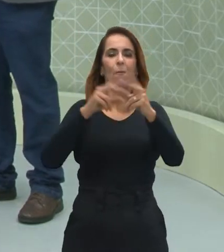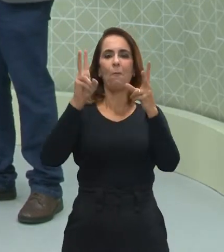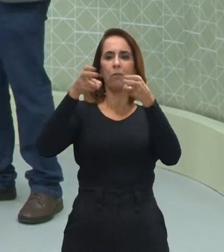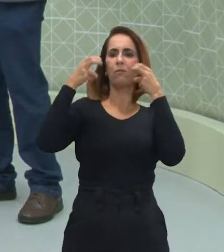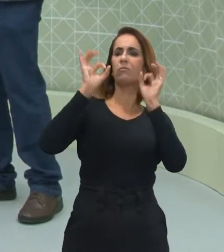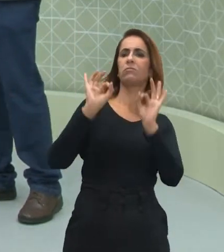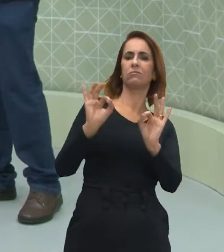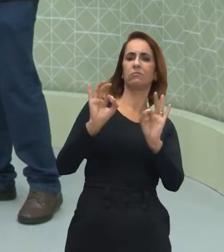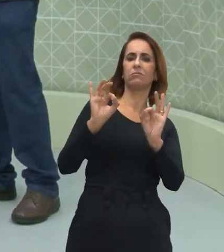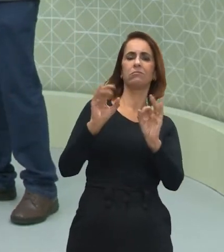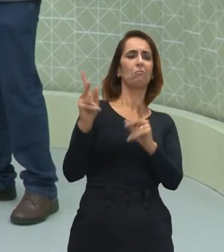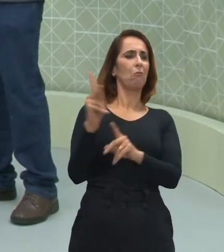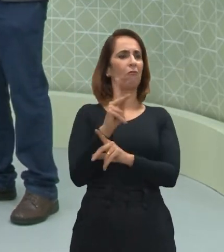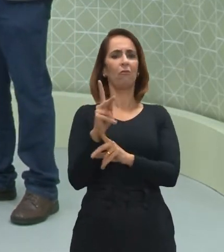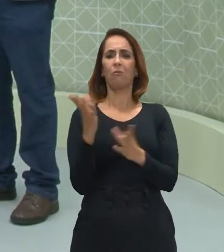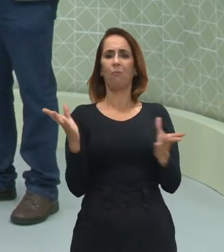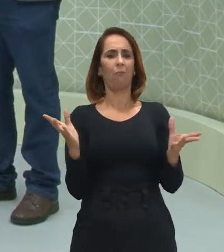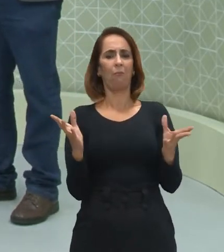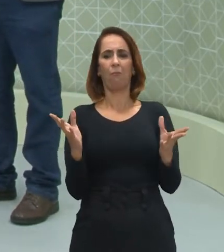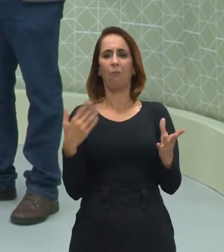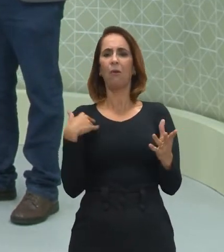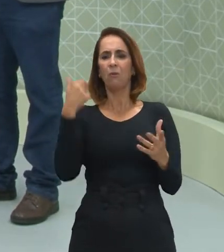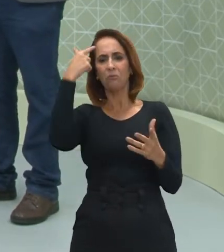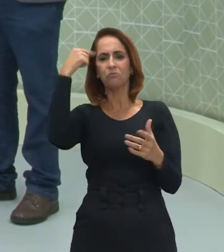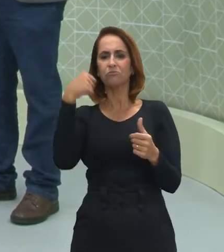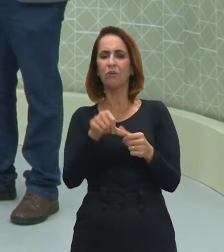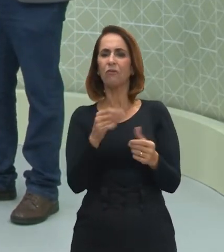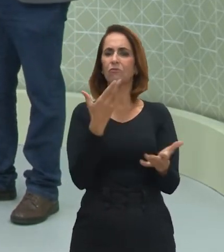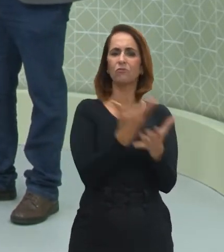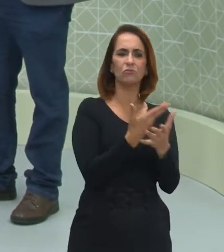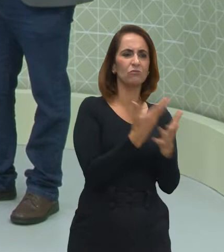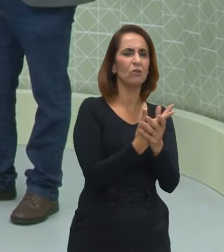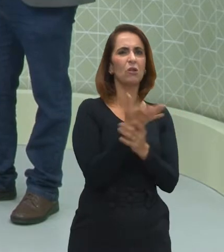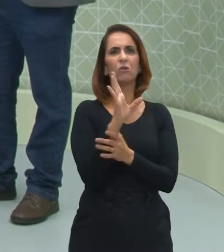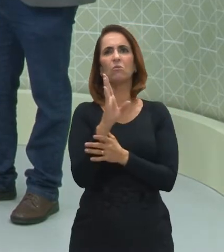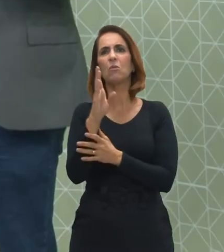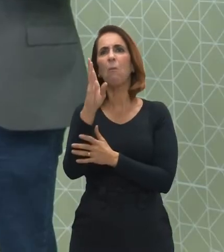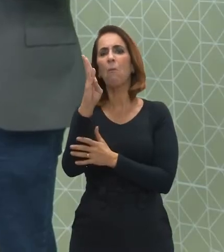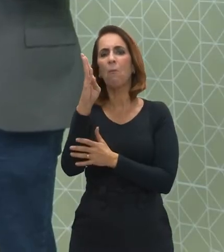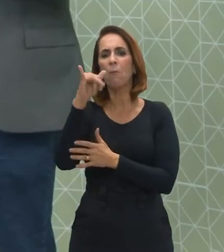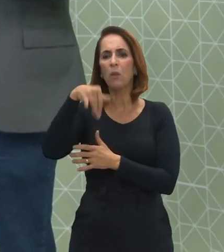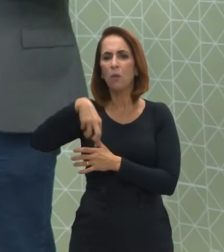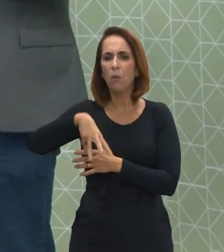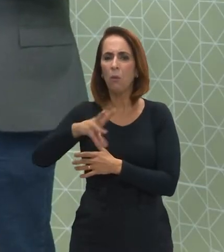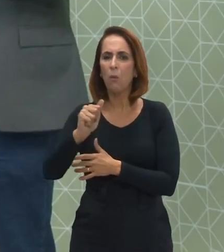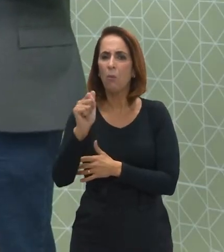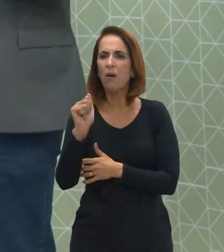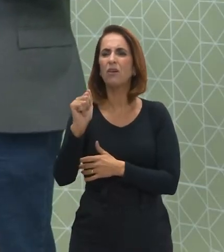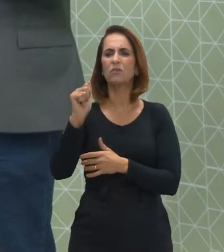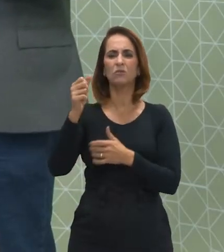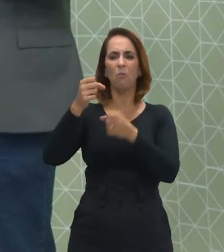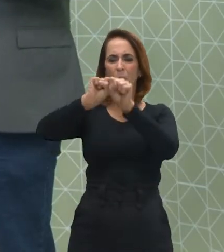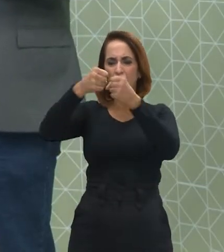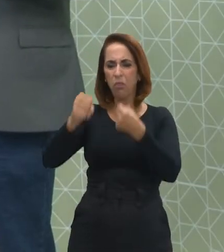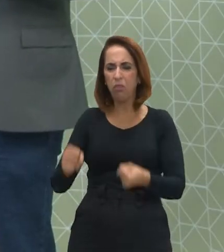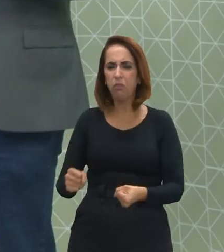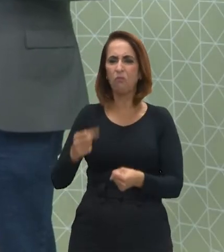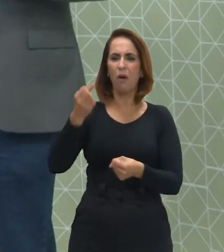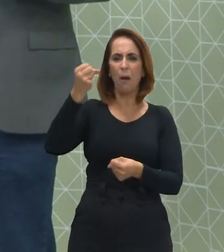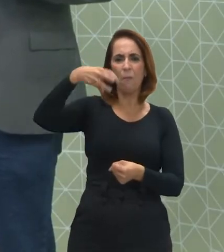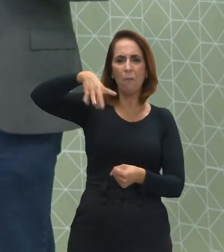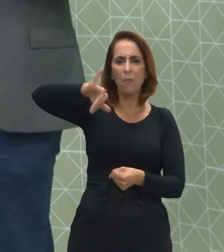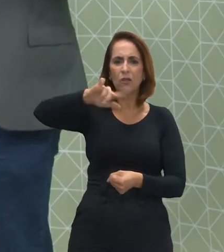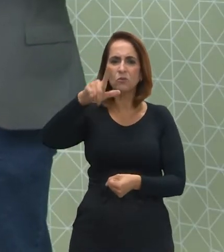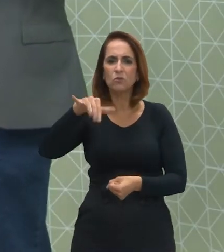ele percebe, olha, professor, eu estava estudando sobre os biomas, o desmatamento da Amazônia, ah, o